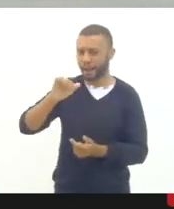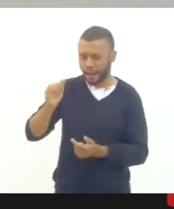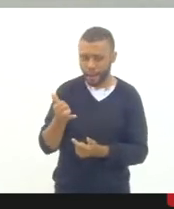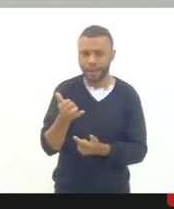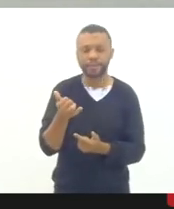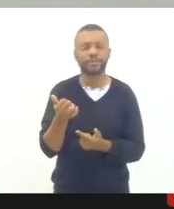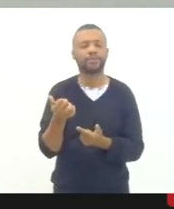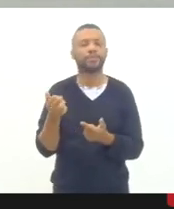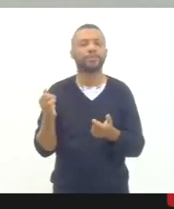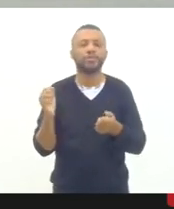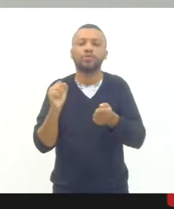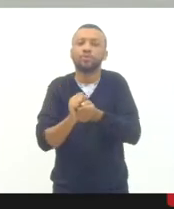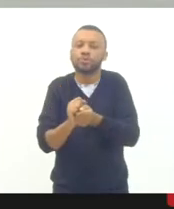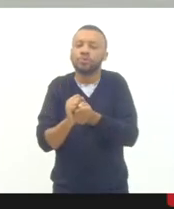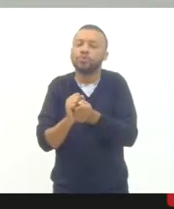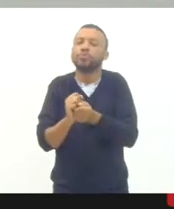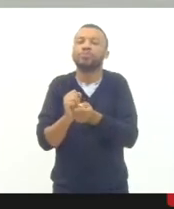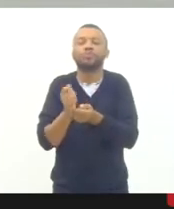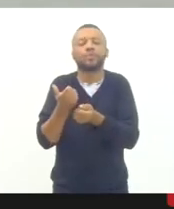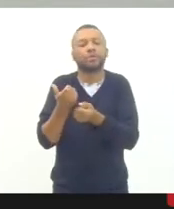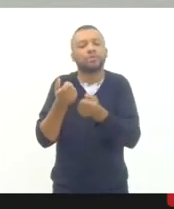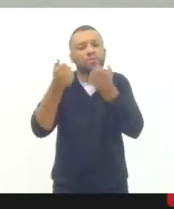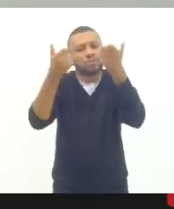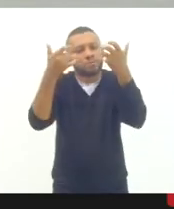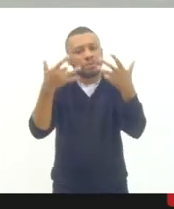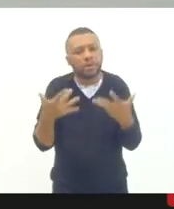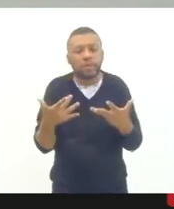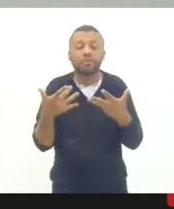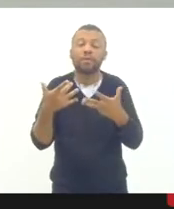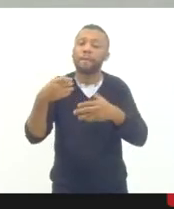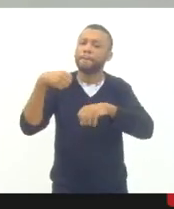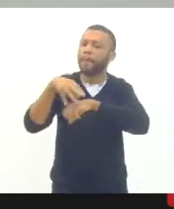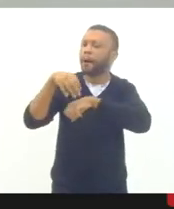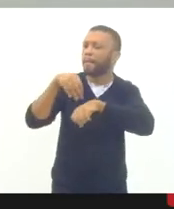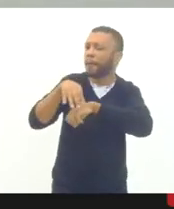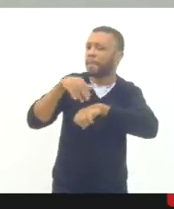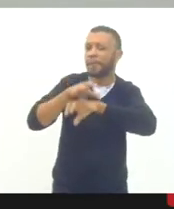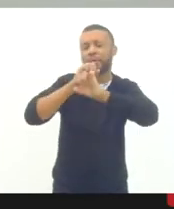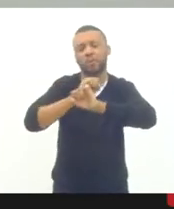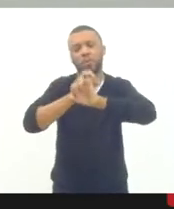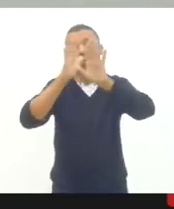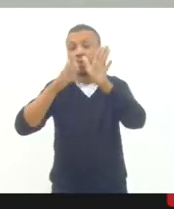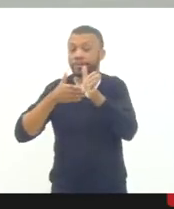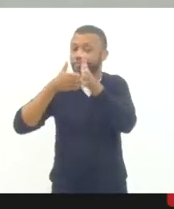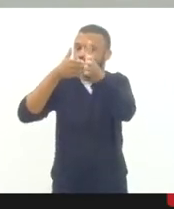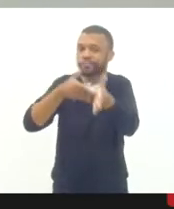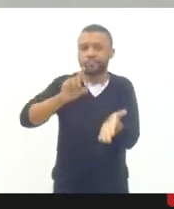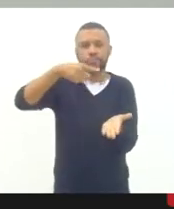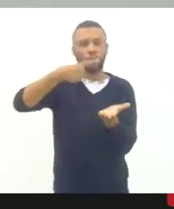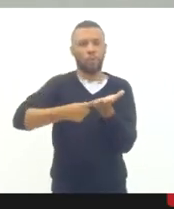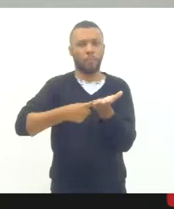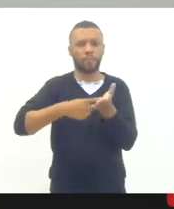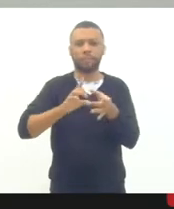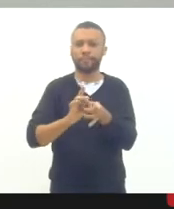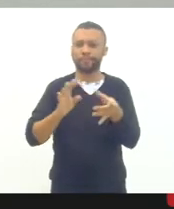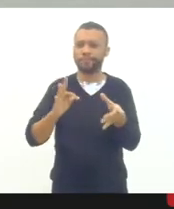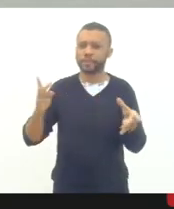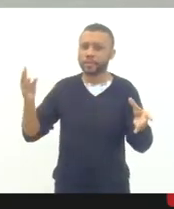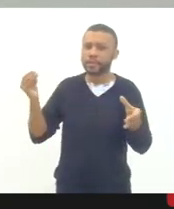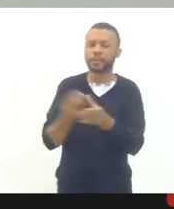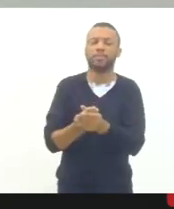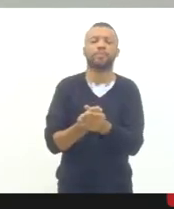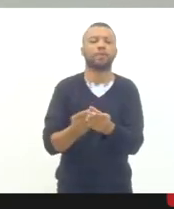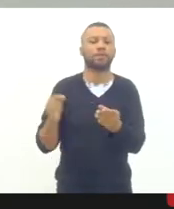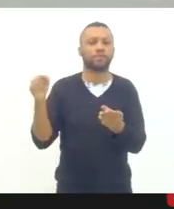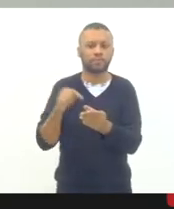toda clareza, toda transparência, com todo vigor, democraticamente,